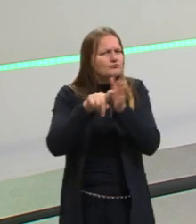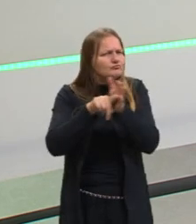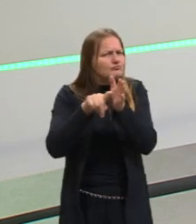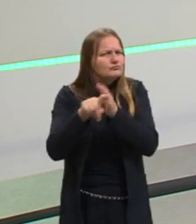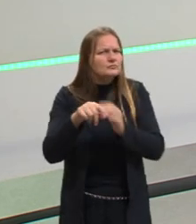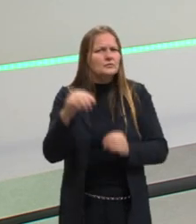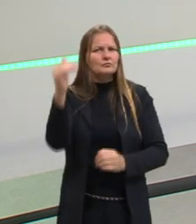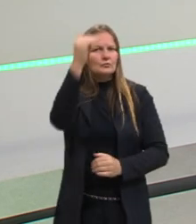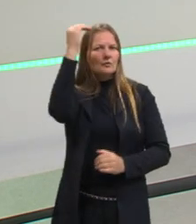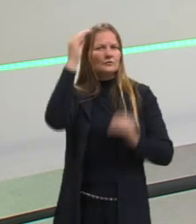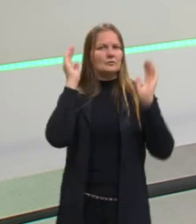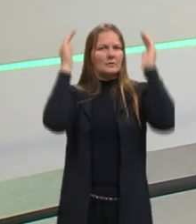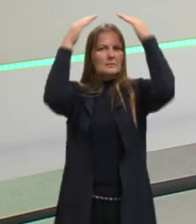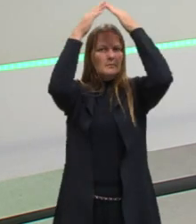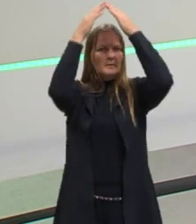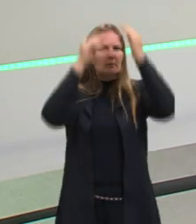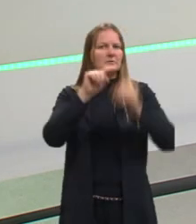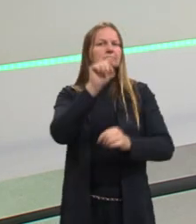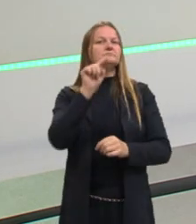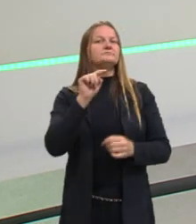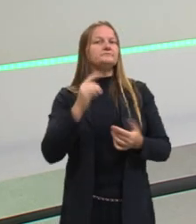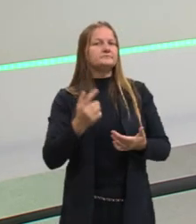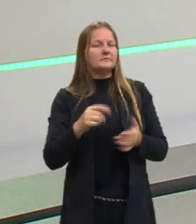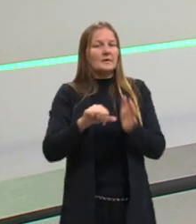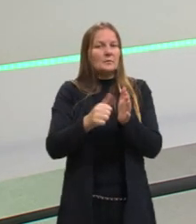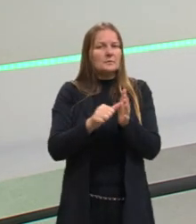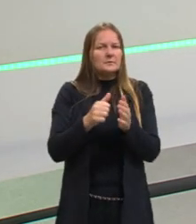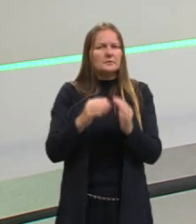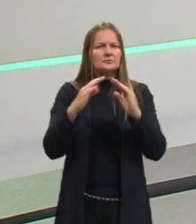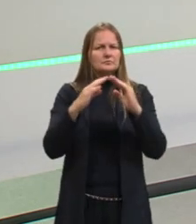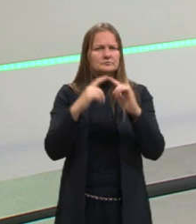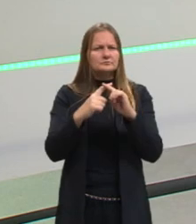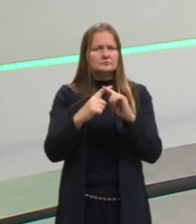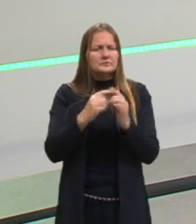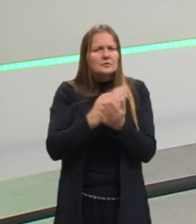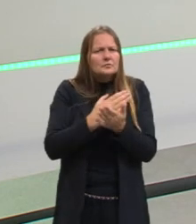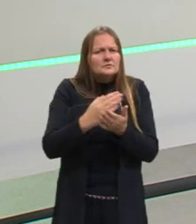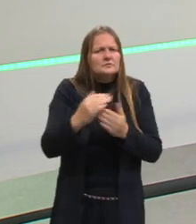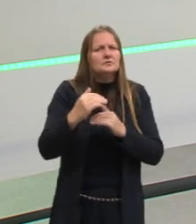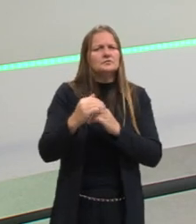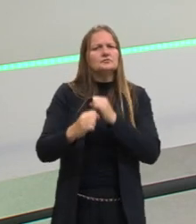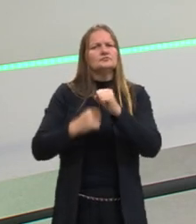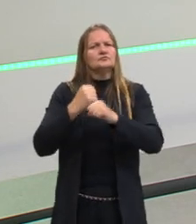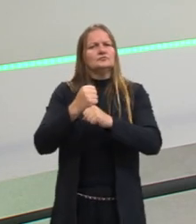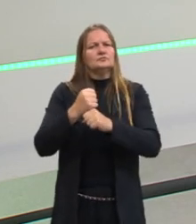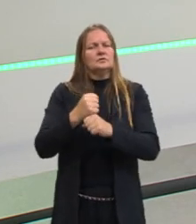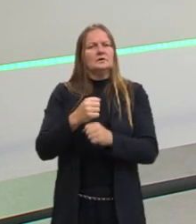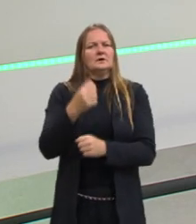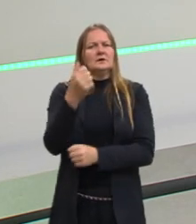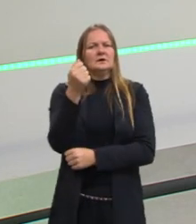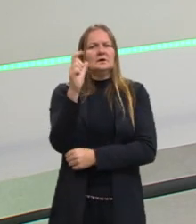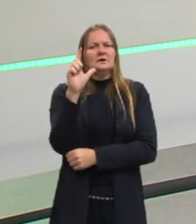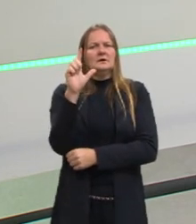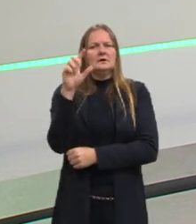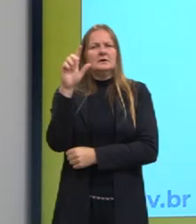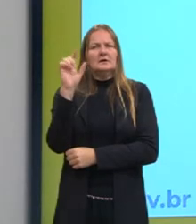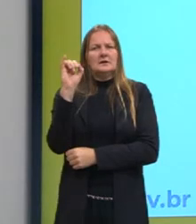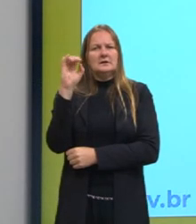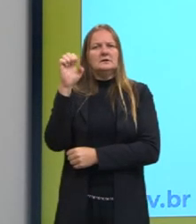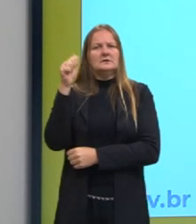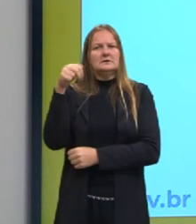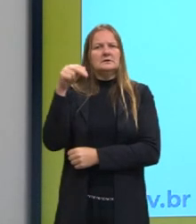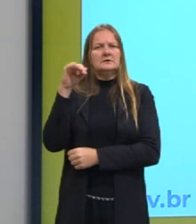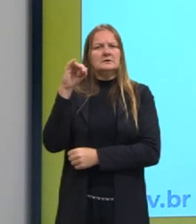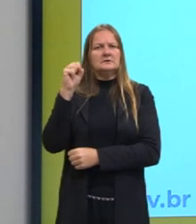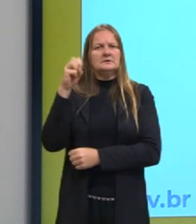dessa autoridade do Papa. E o primeiro, quando a Igreja recém estava se formando, foi o arianismo, que vem do